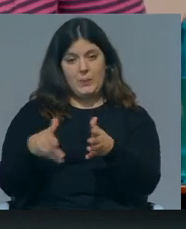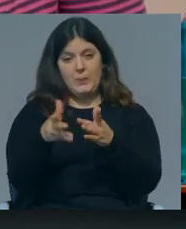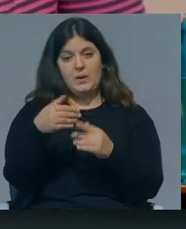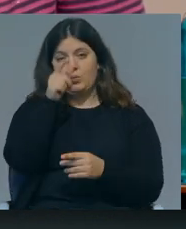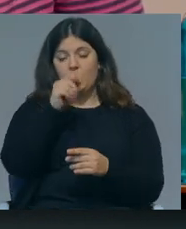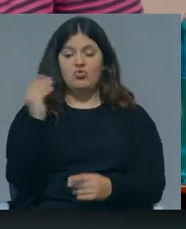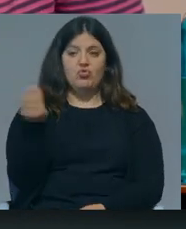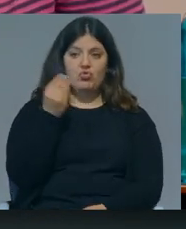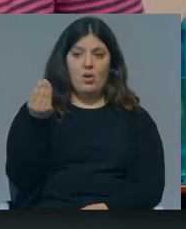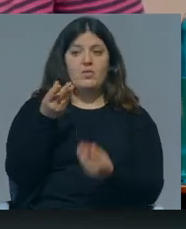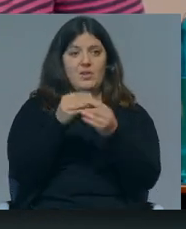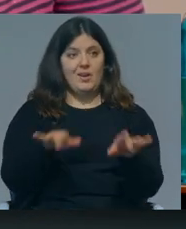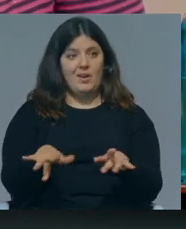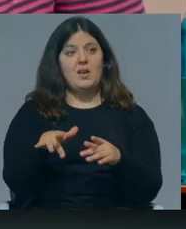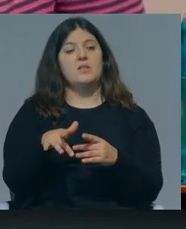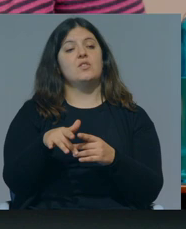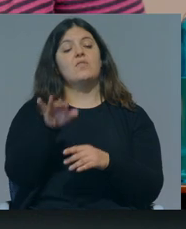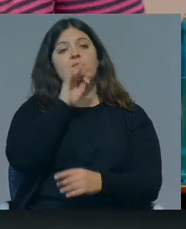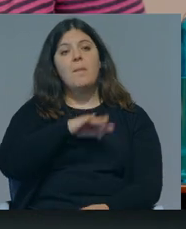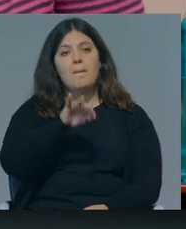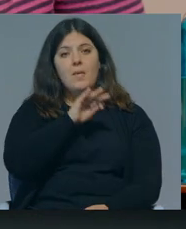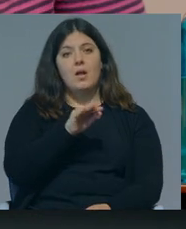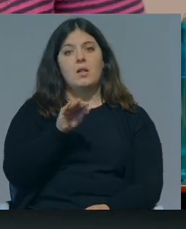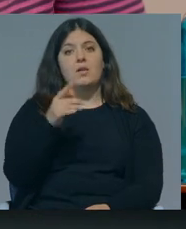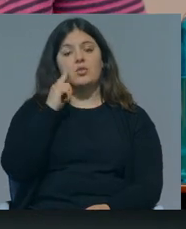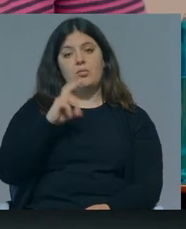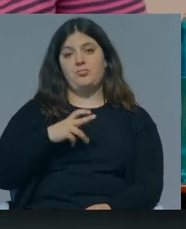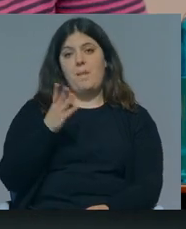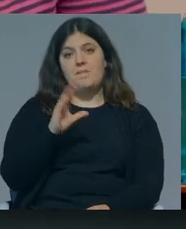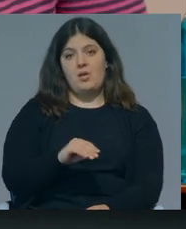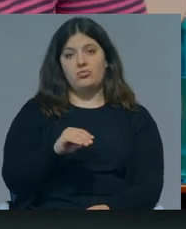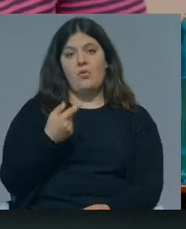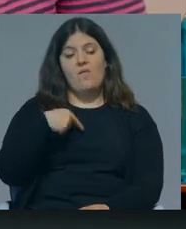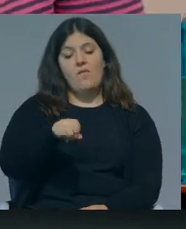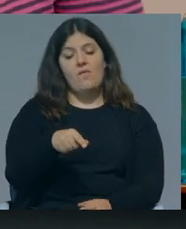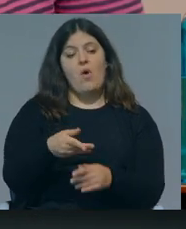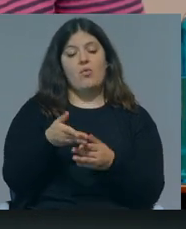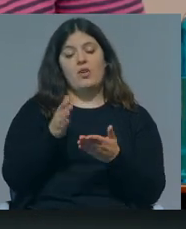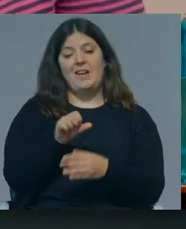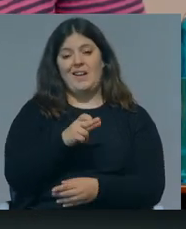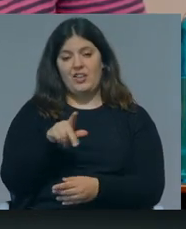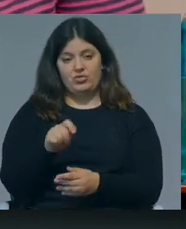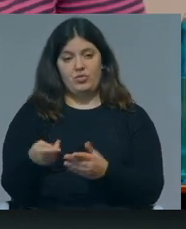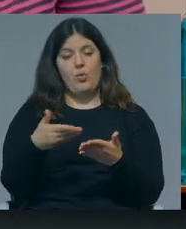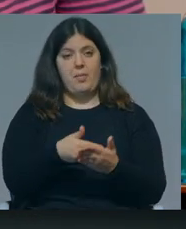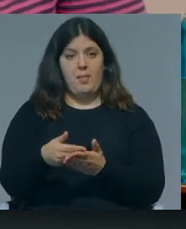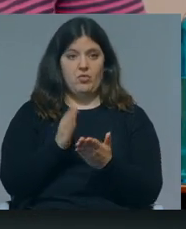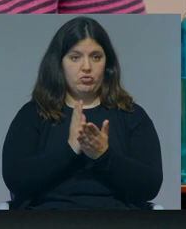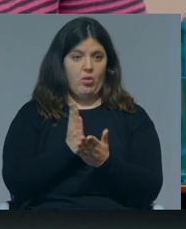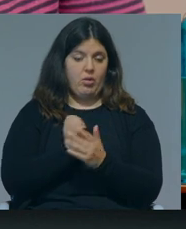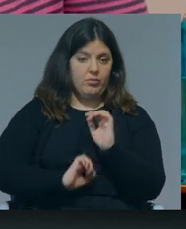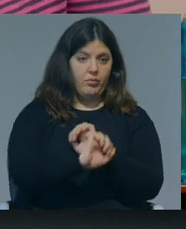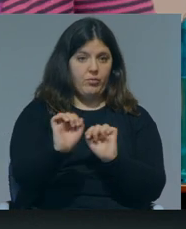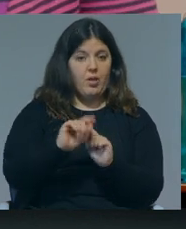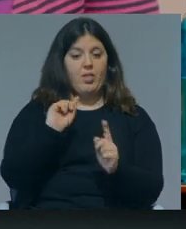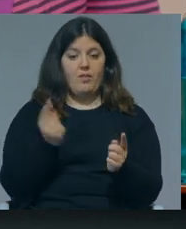jovens, as crianças neste país de famílias mais abonadas são os que mais frequentam a creche. Isso ia ser exatamente o contrário, porque aquilo que